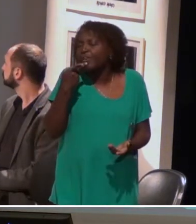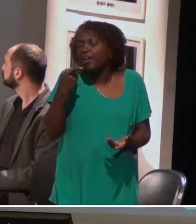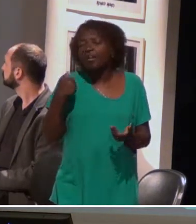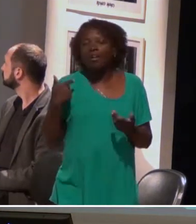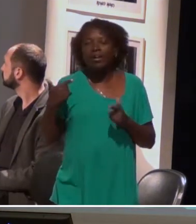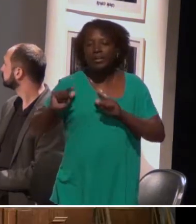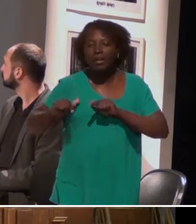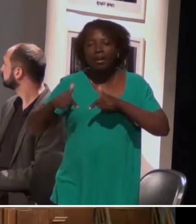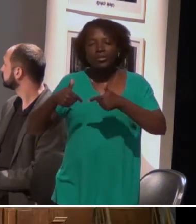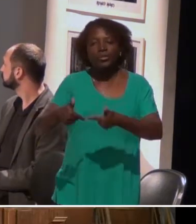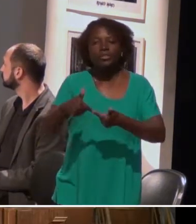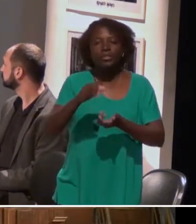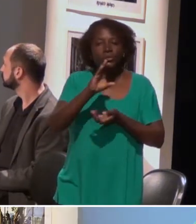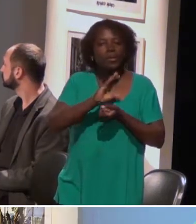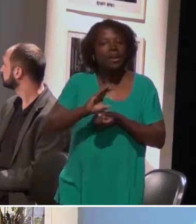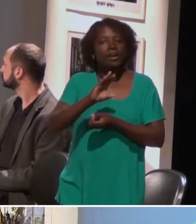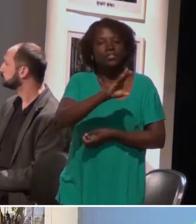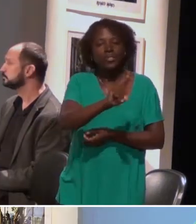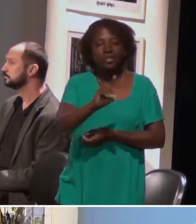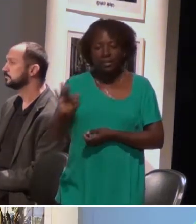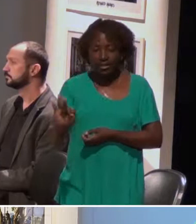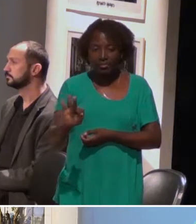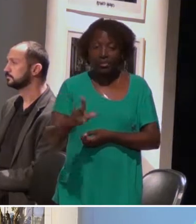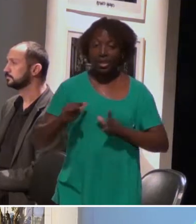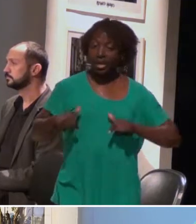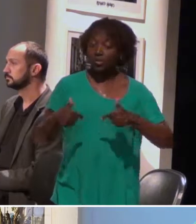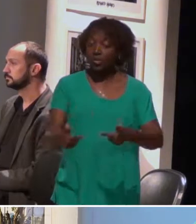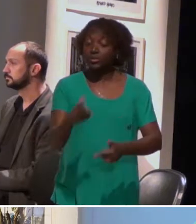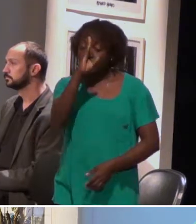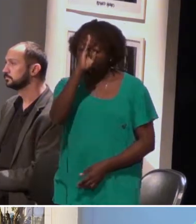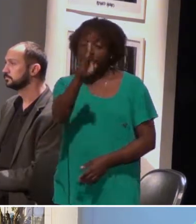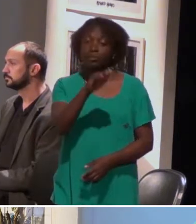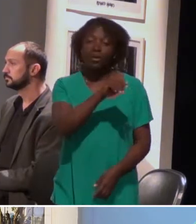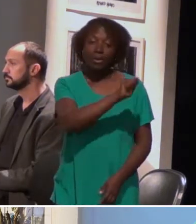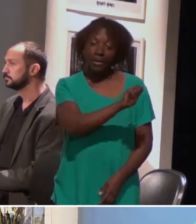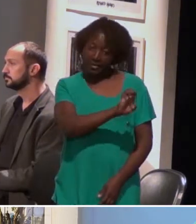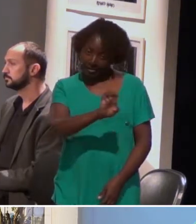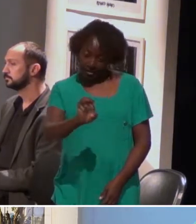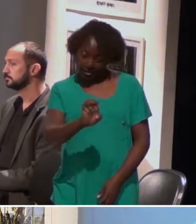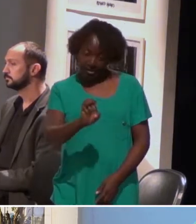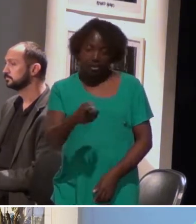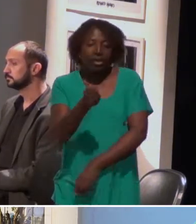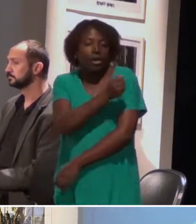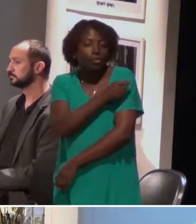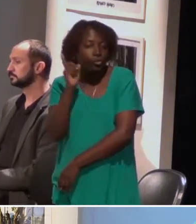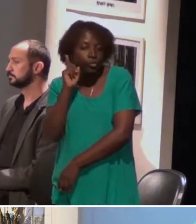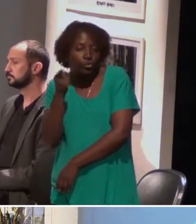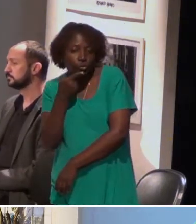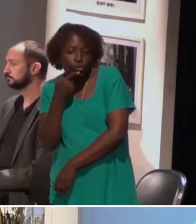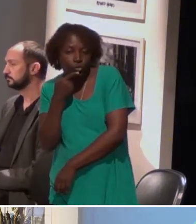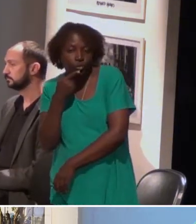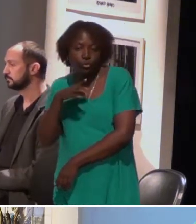atuação do CAIS-DF. A gente atua principalmente com o AEE, para os alunos surdos, tanto da rede do